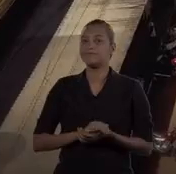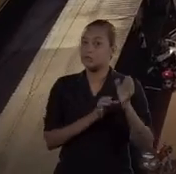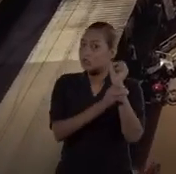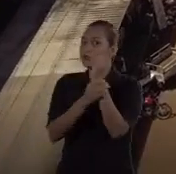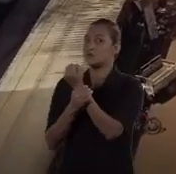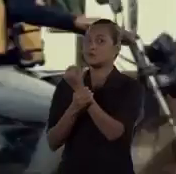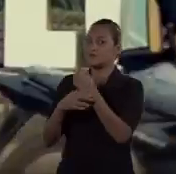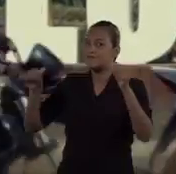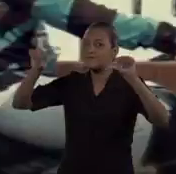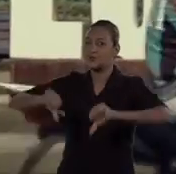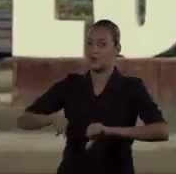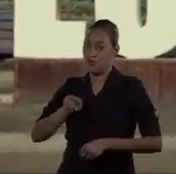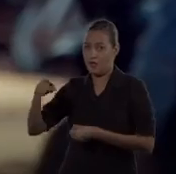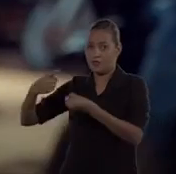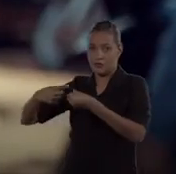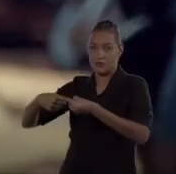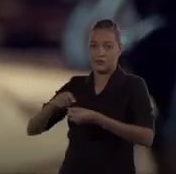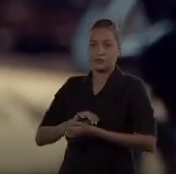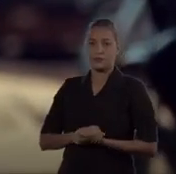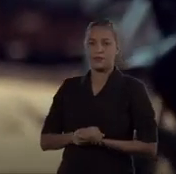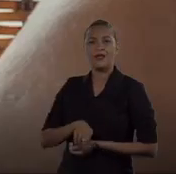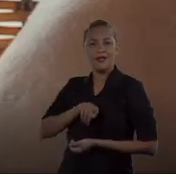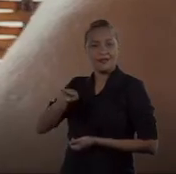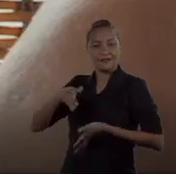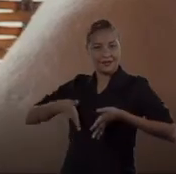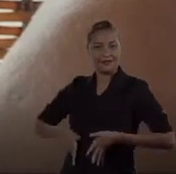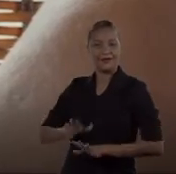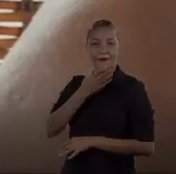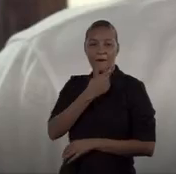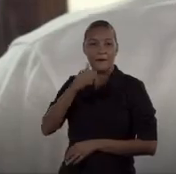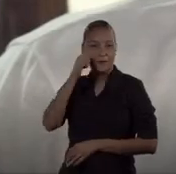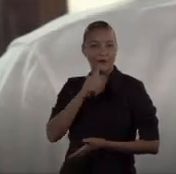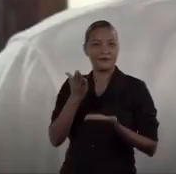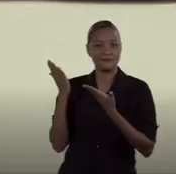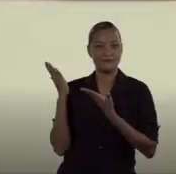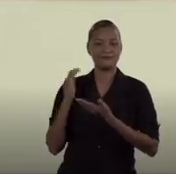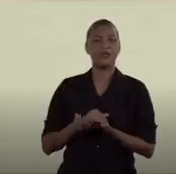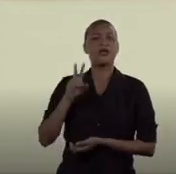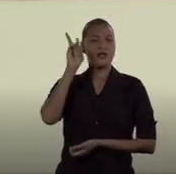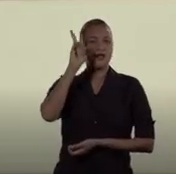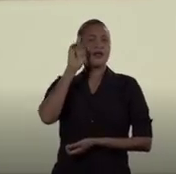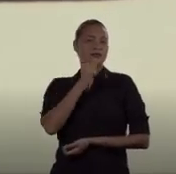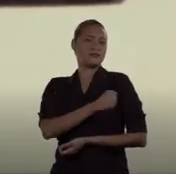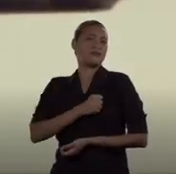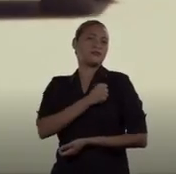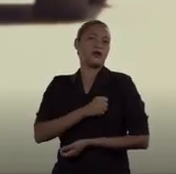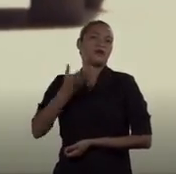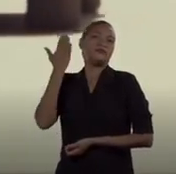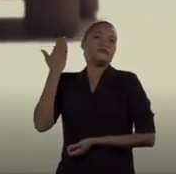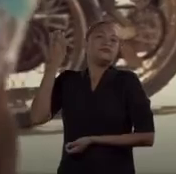A segurança, por exemplo. Altazes, terra da Dona Irene e do Hélio. Eles lembram com